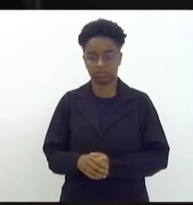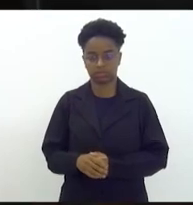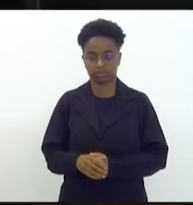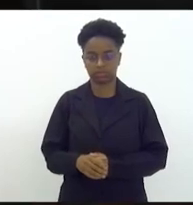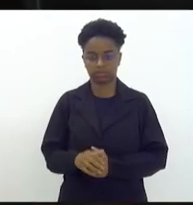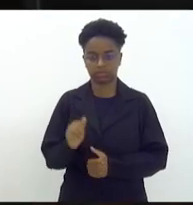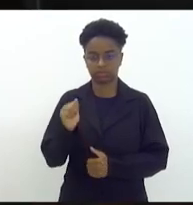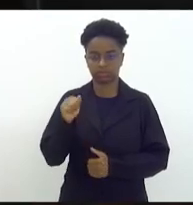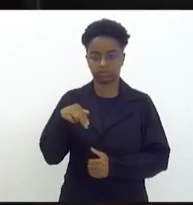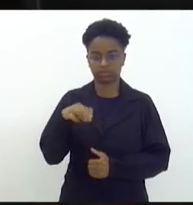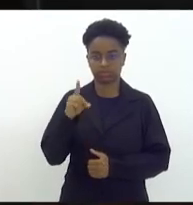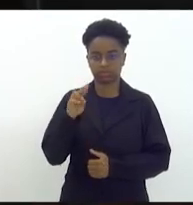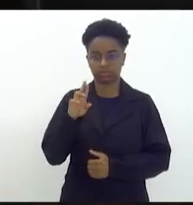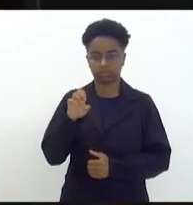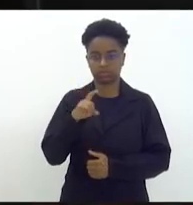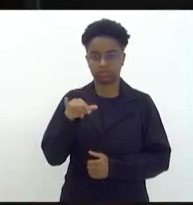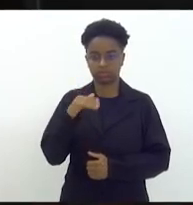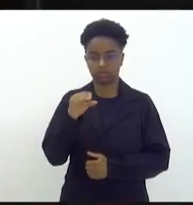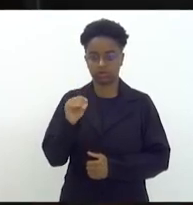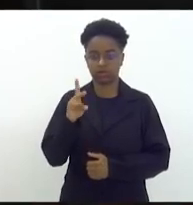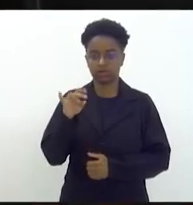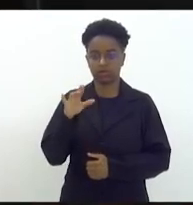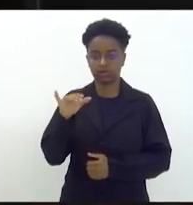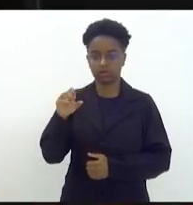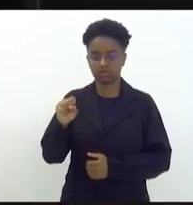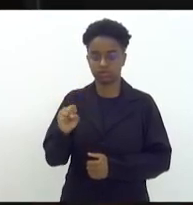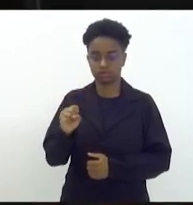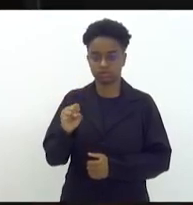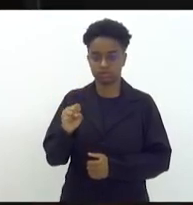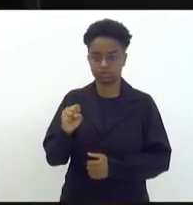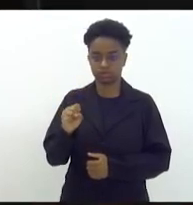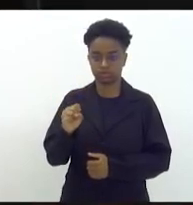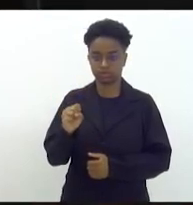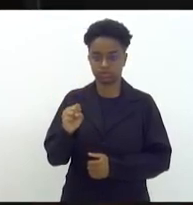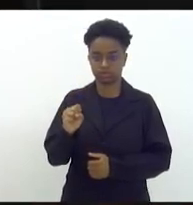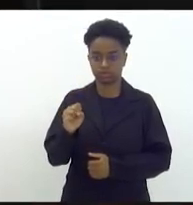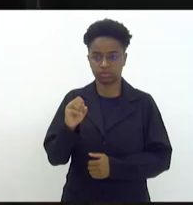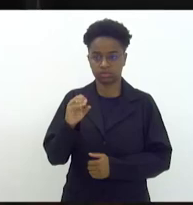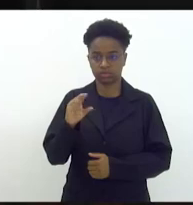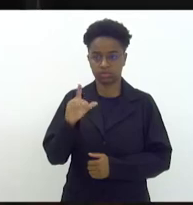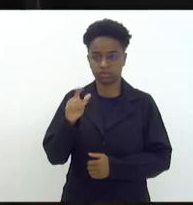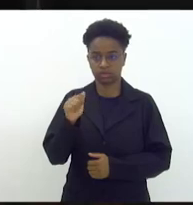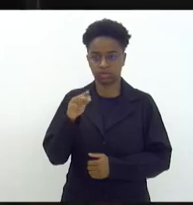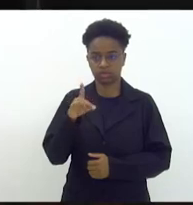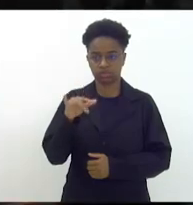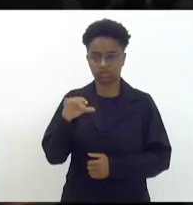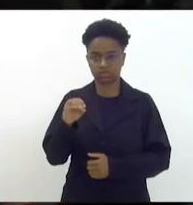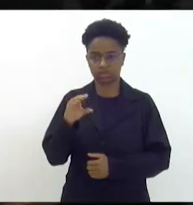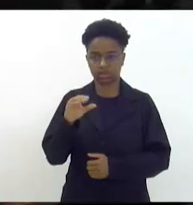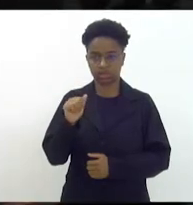deputado Anderzinho Siriano, deputado Vinícius Cousolino, deputado Cláudio Caiado.